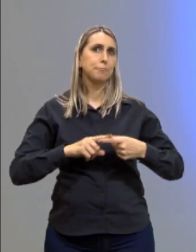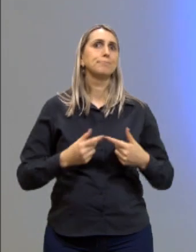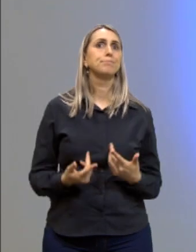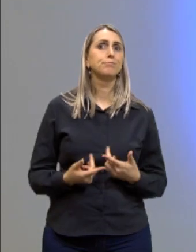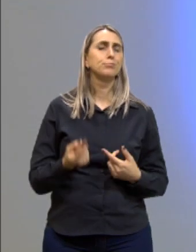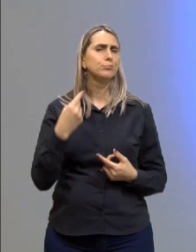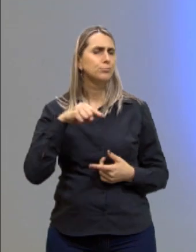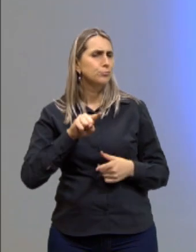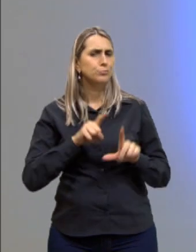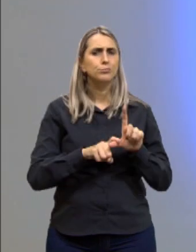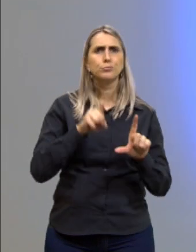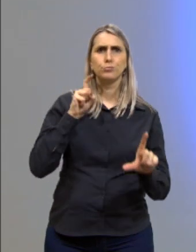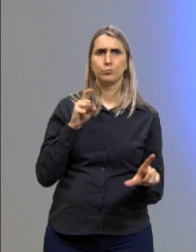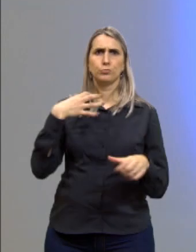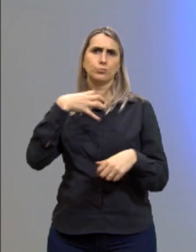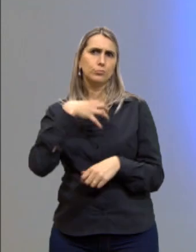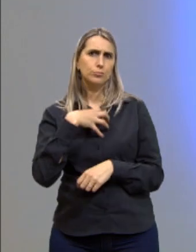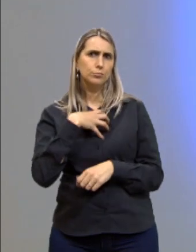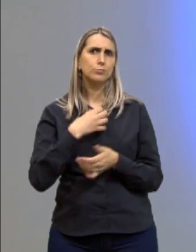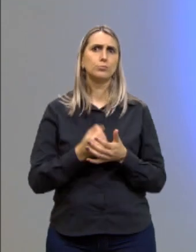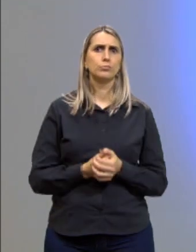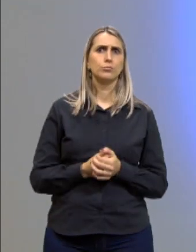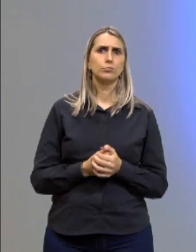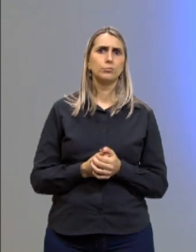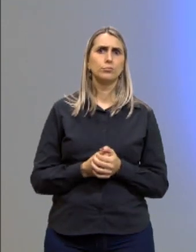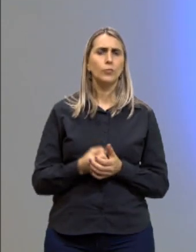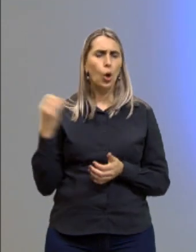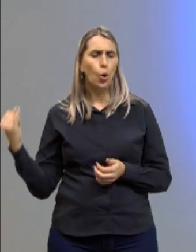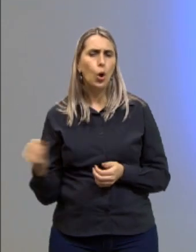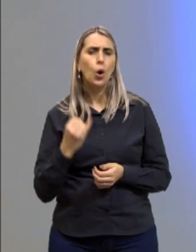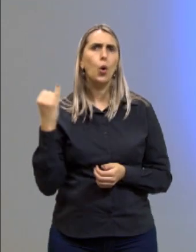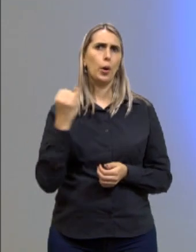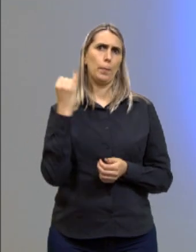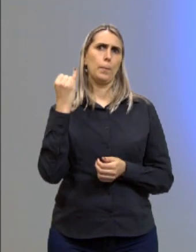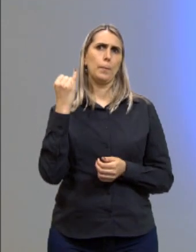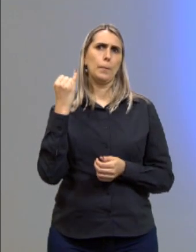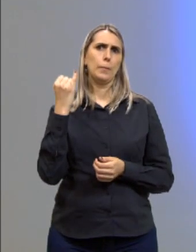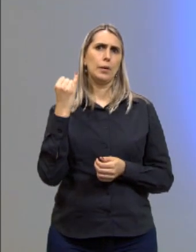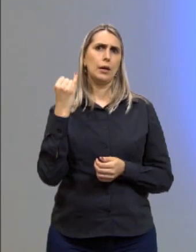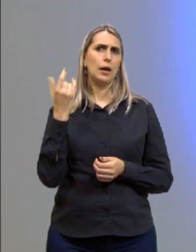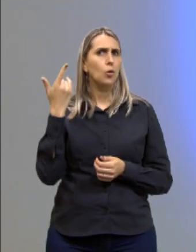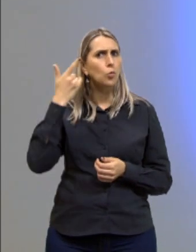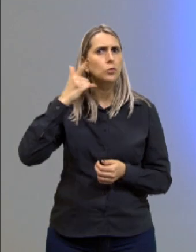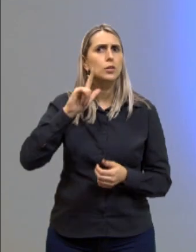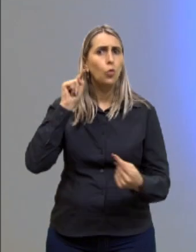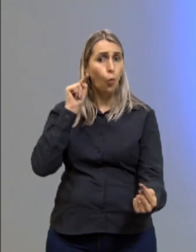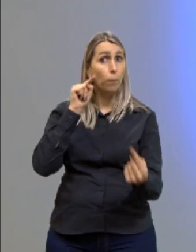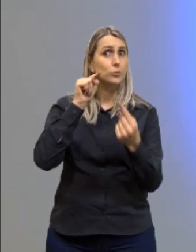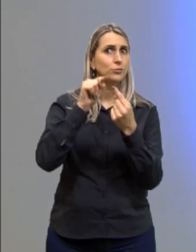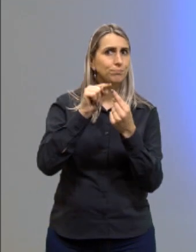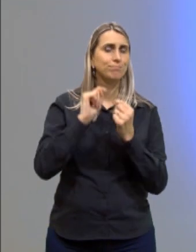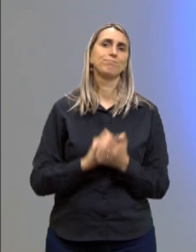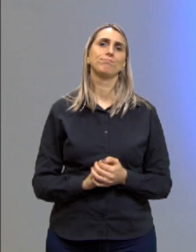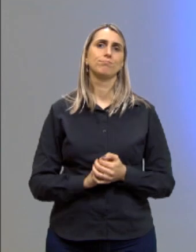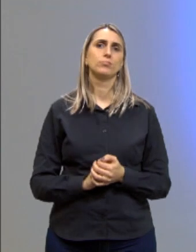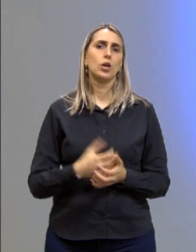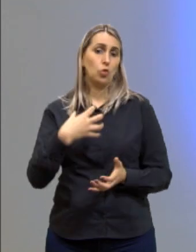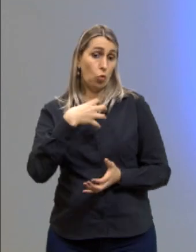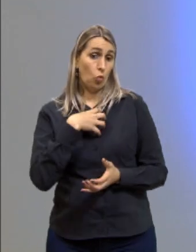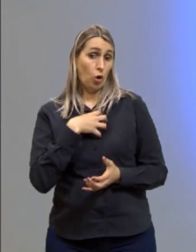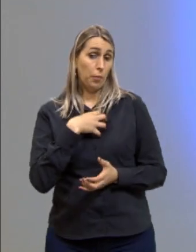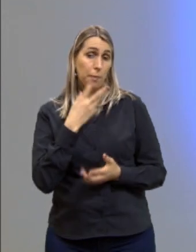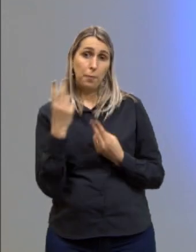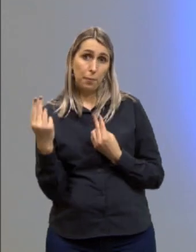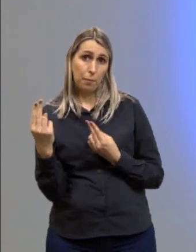independente da forma, o importante é atingir o objetivo. De forma